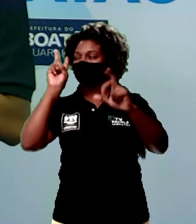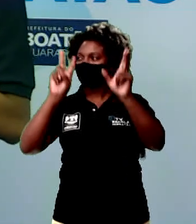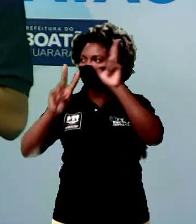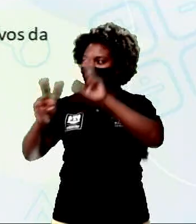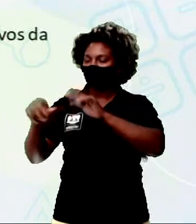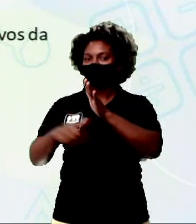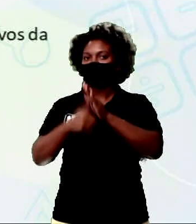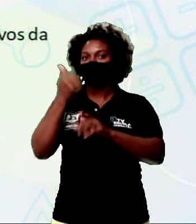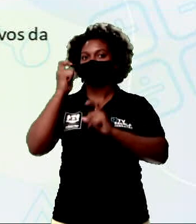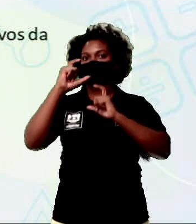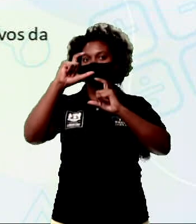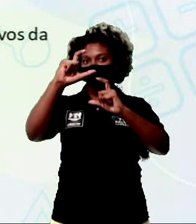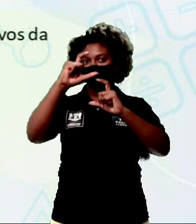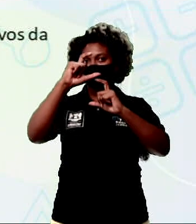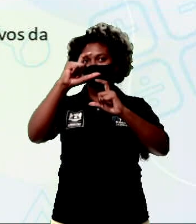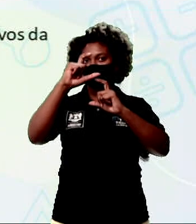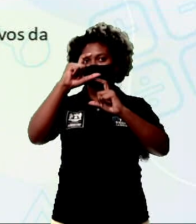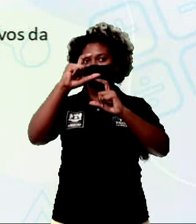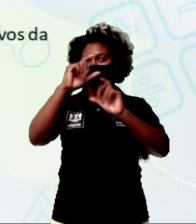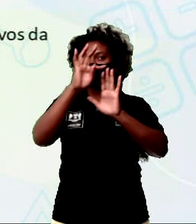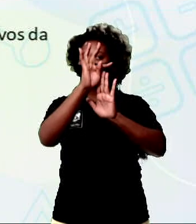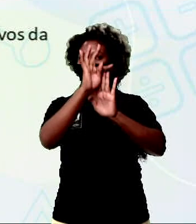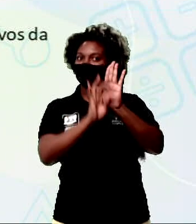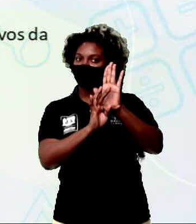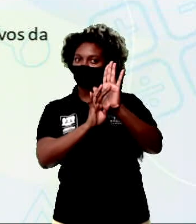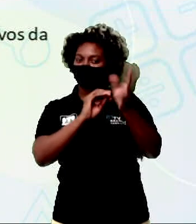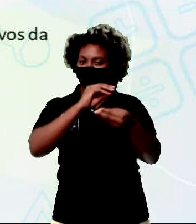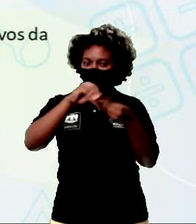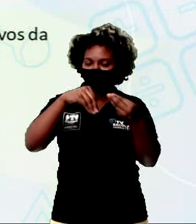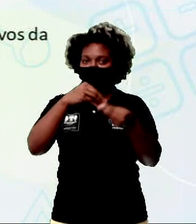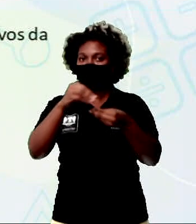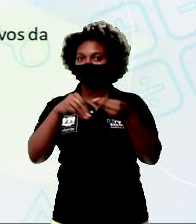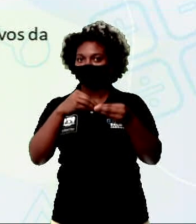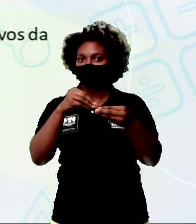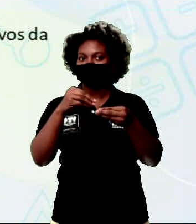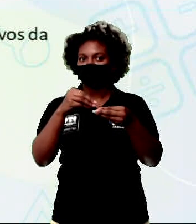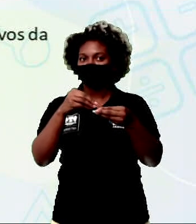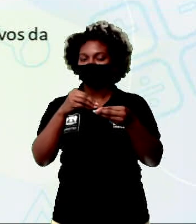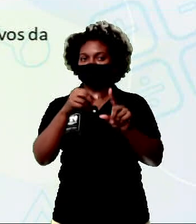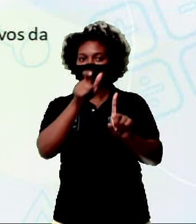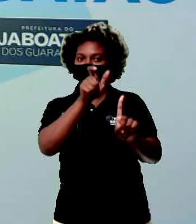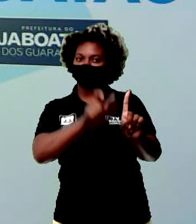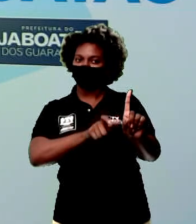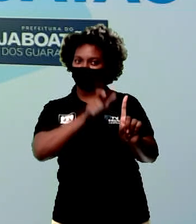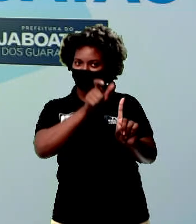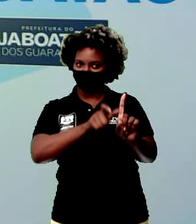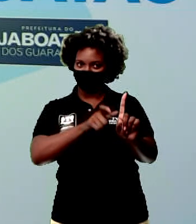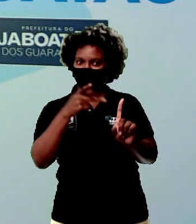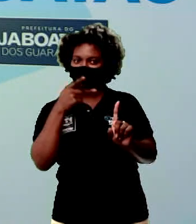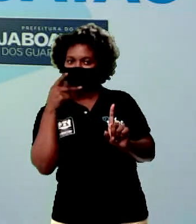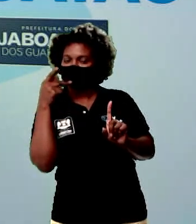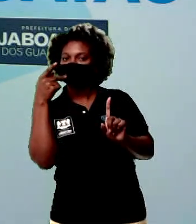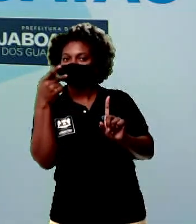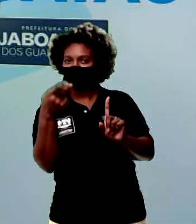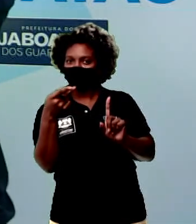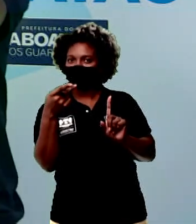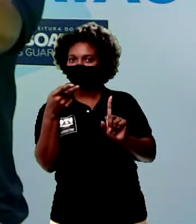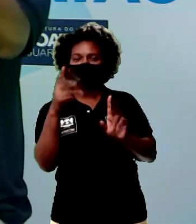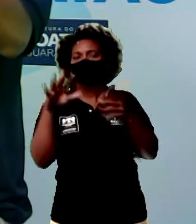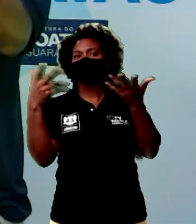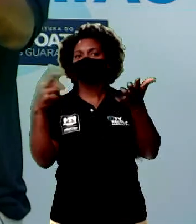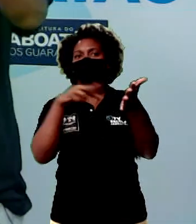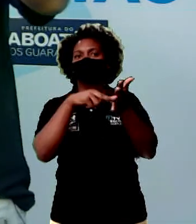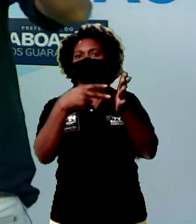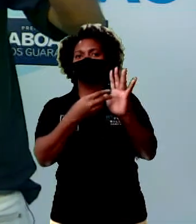quadro com texto misto, no qual a personagem fala qual é o sentido da